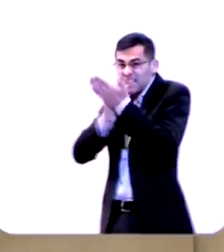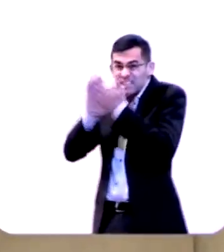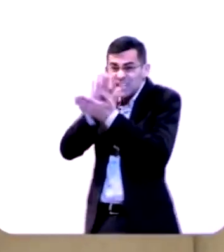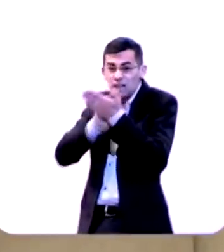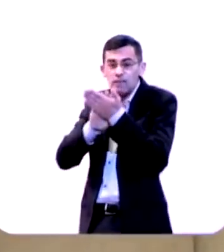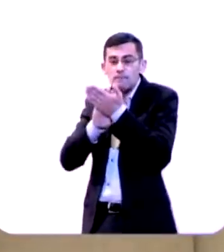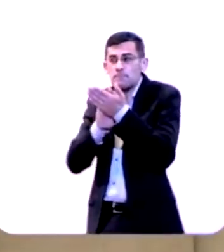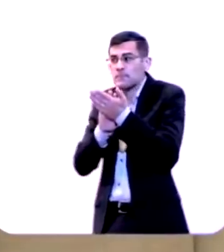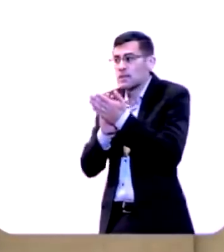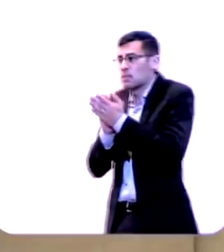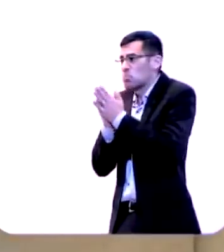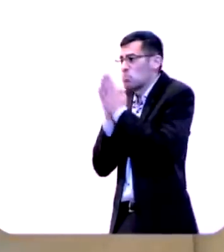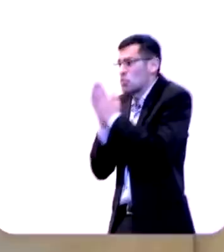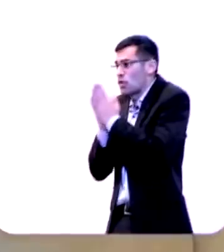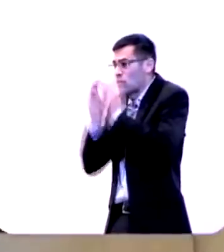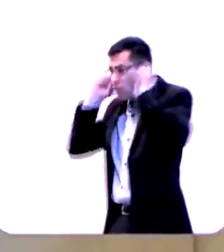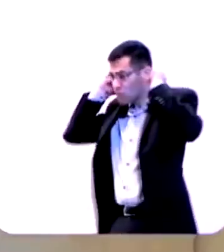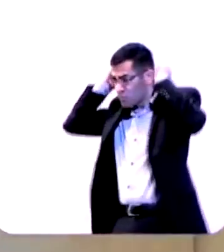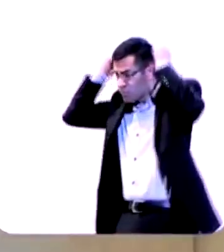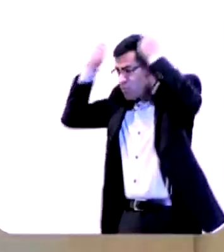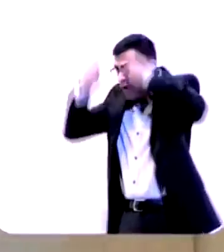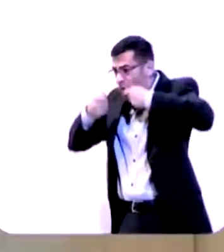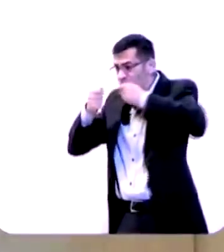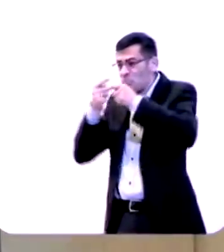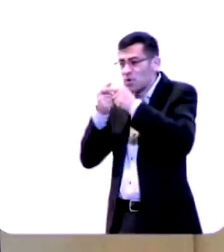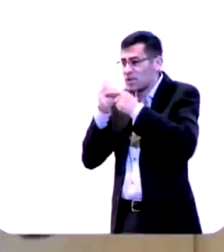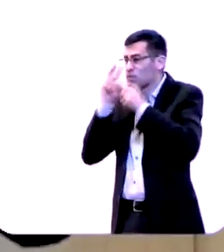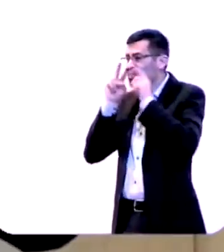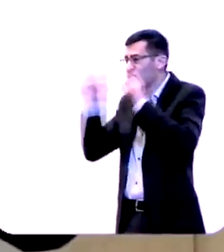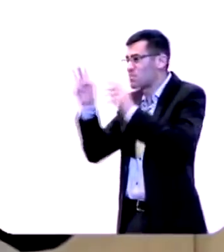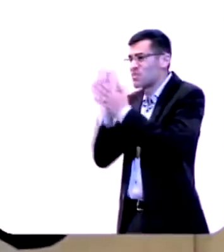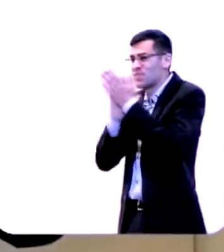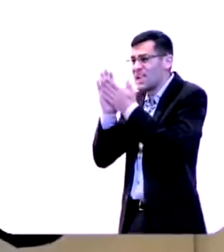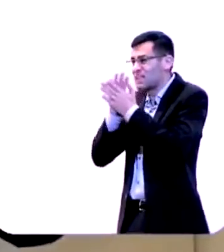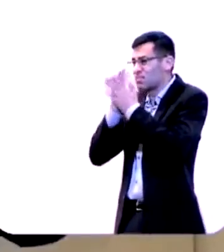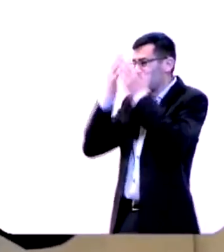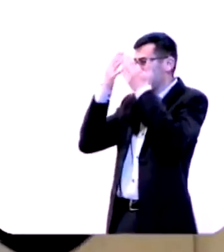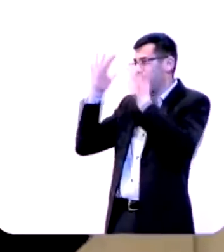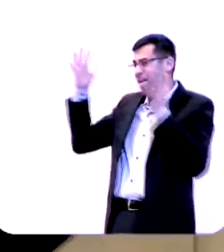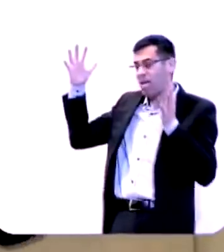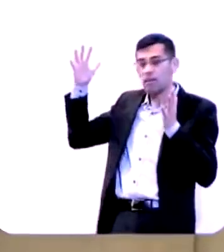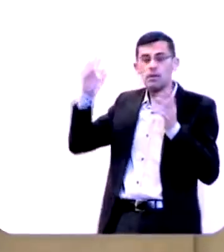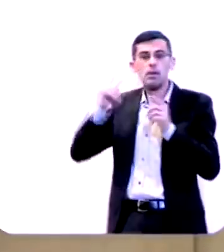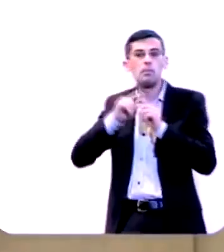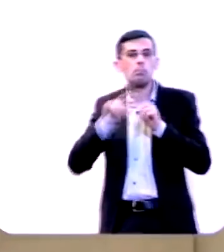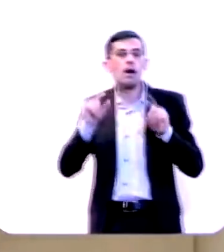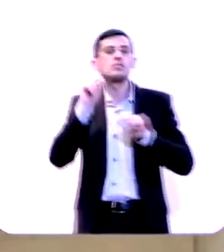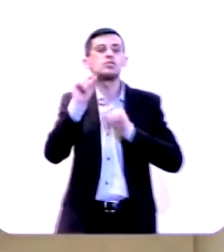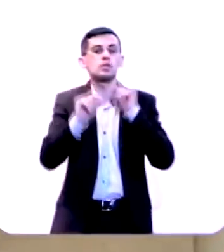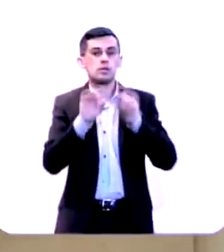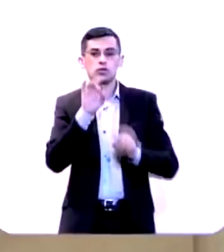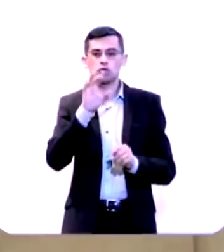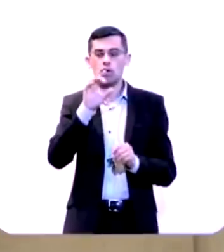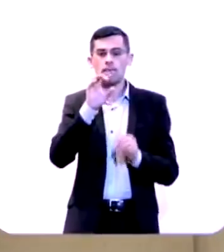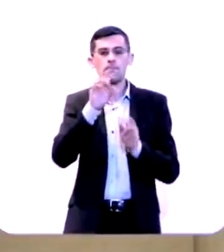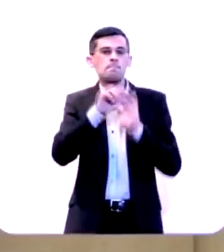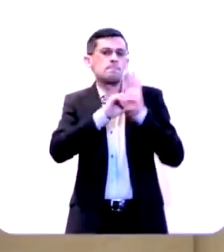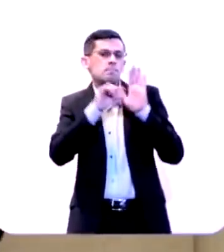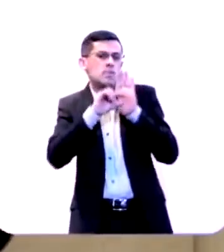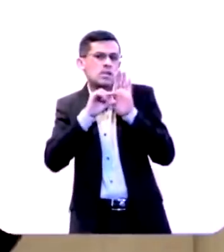e eles pedem coloca aí um véu porque nós não podemos ver a sua face. Mas não fica só nesse